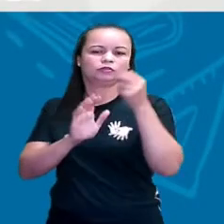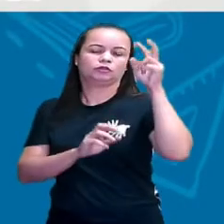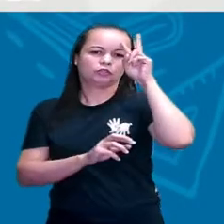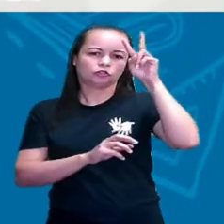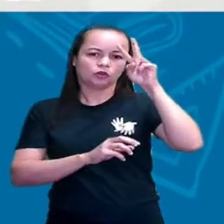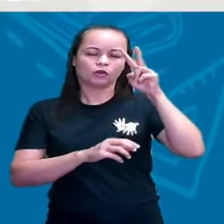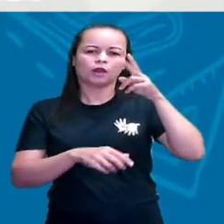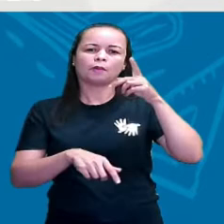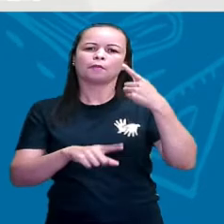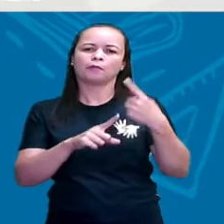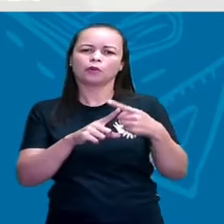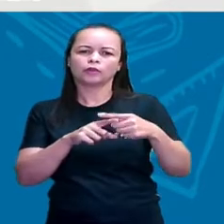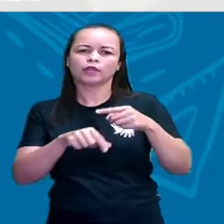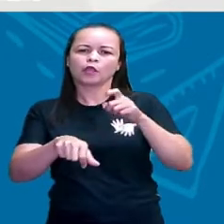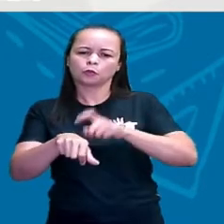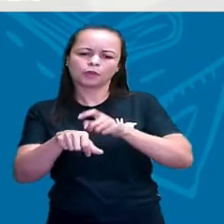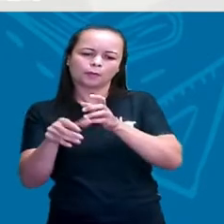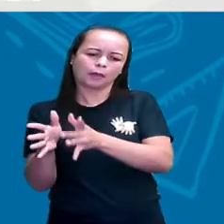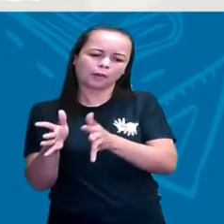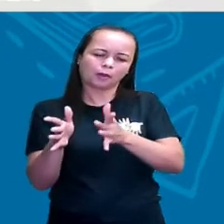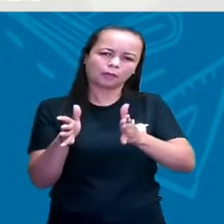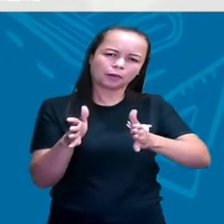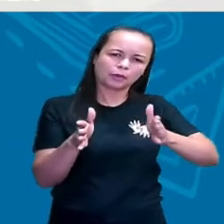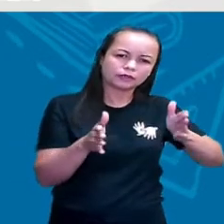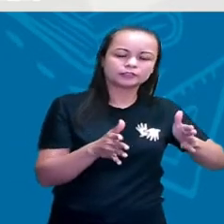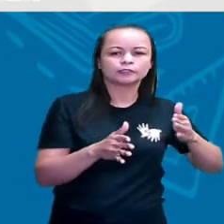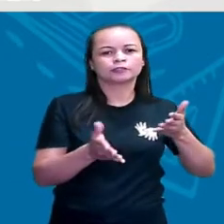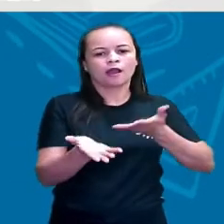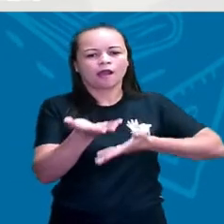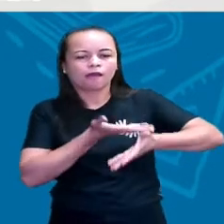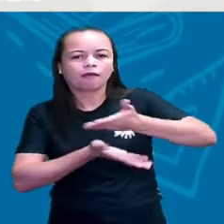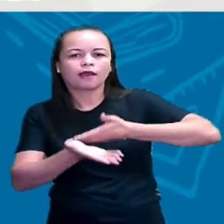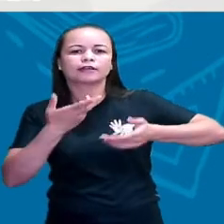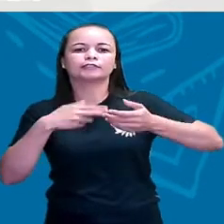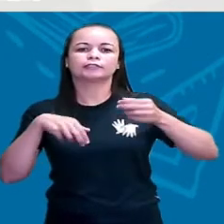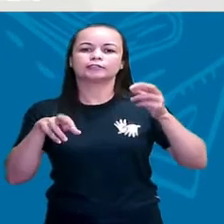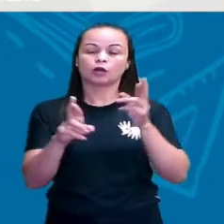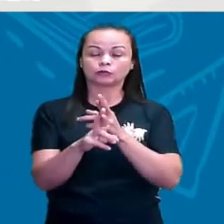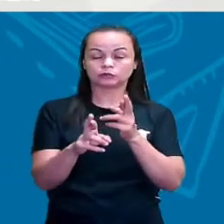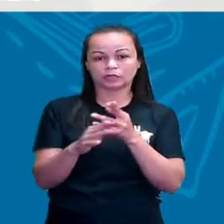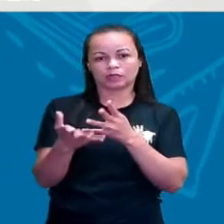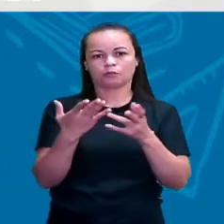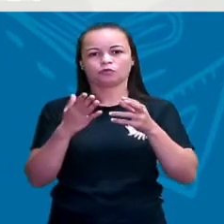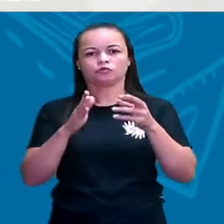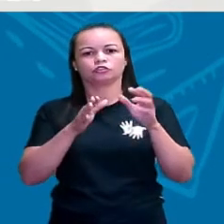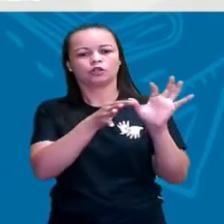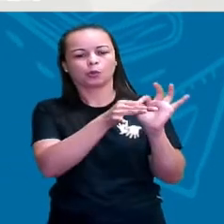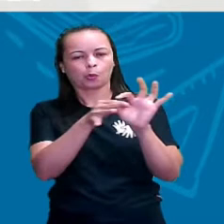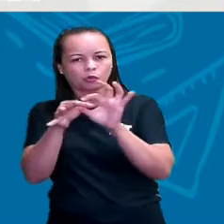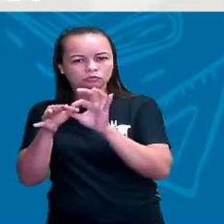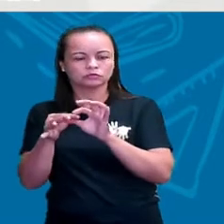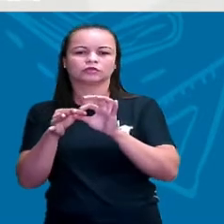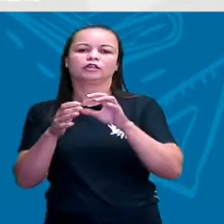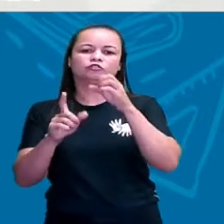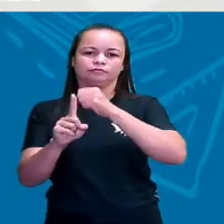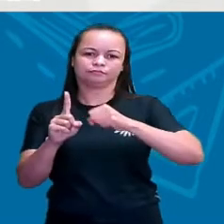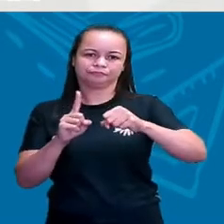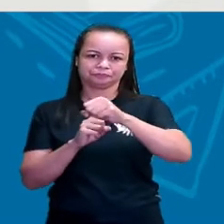tempo todo a história está trabalhando com o tempo, a relação do tempo e os diferentes contextos da sociedade.